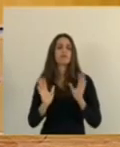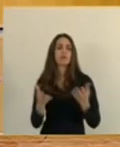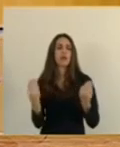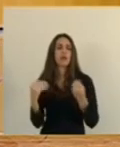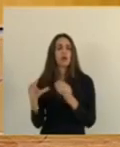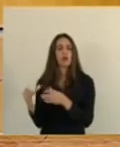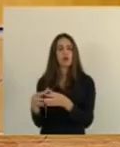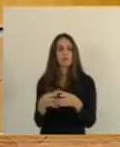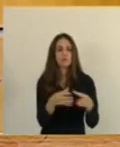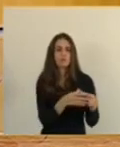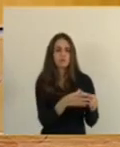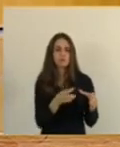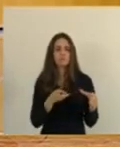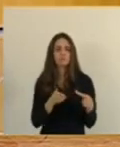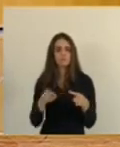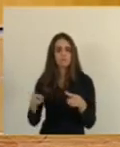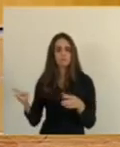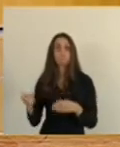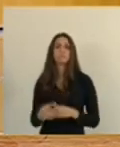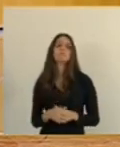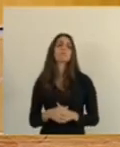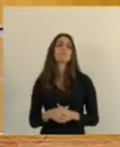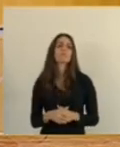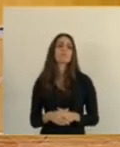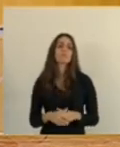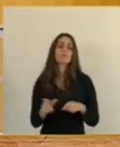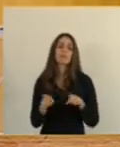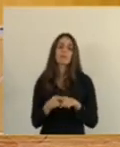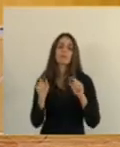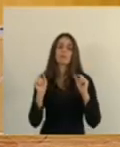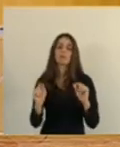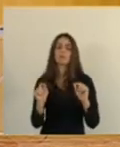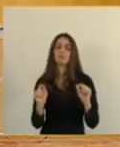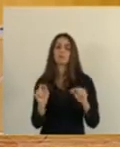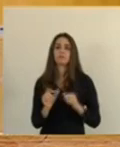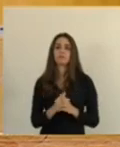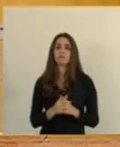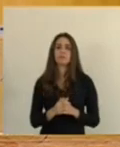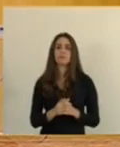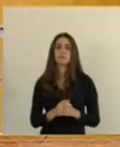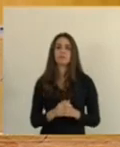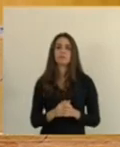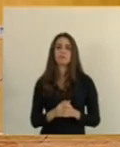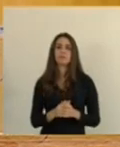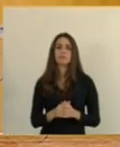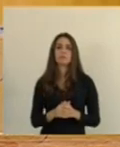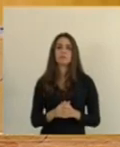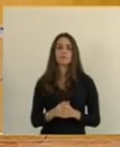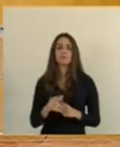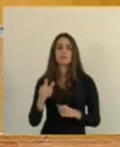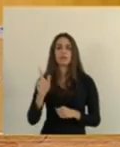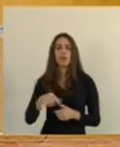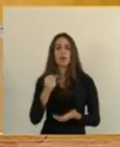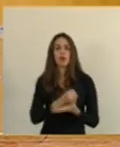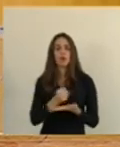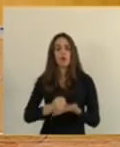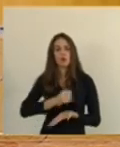comissões permanentes dessa Casa, e trata do famigerado contrato